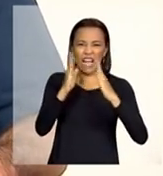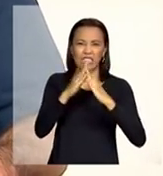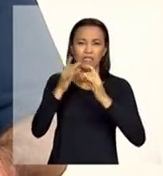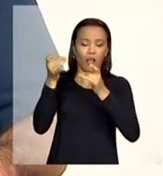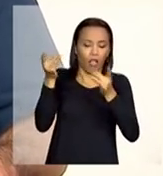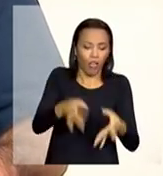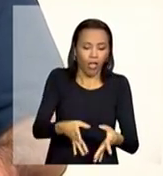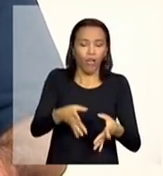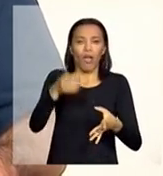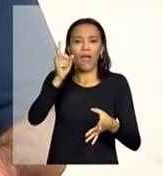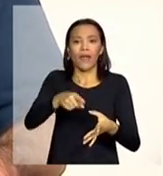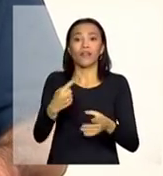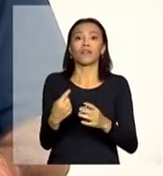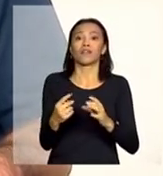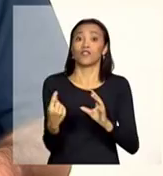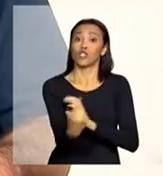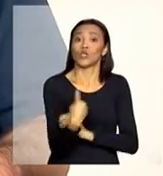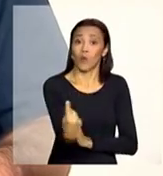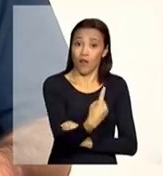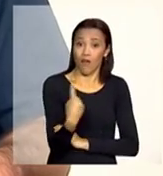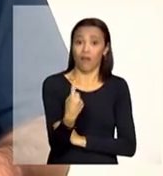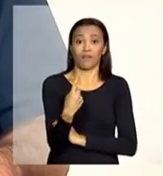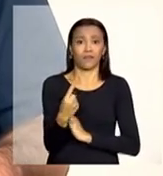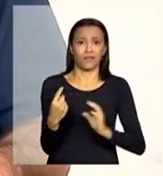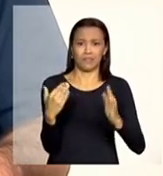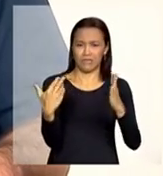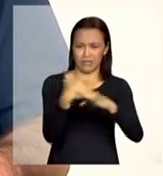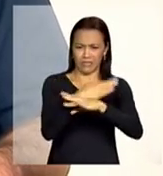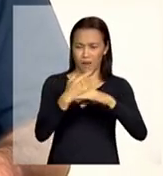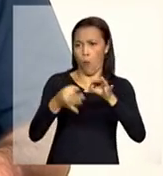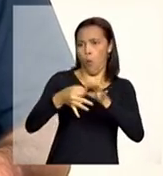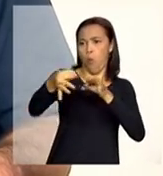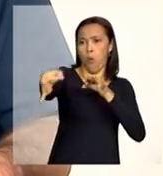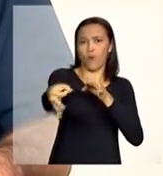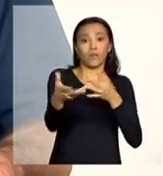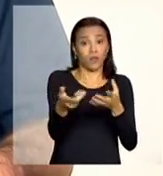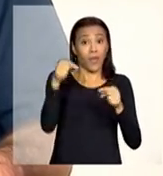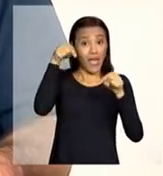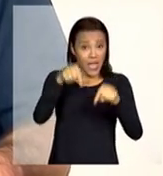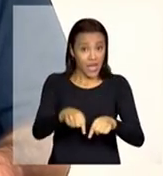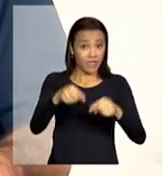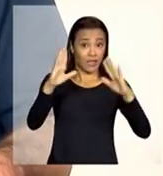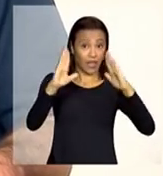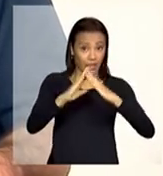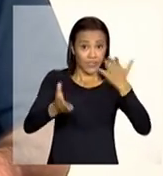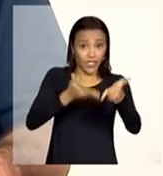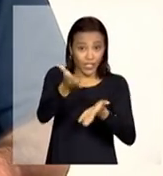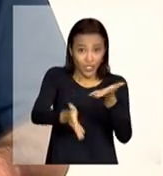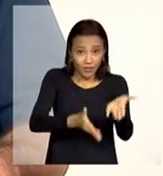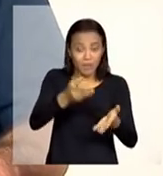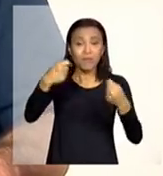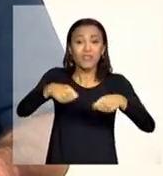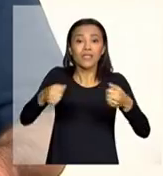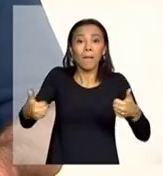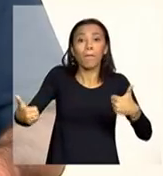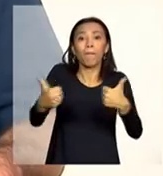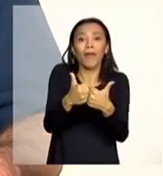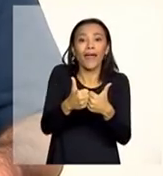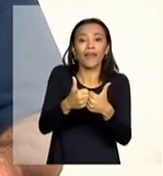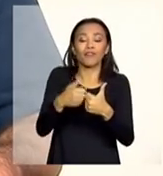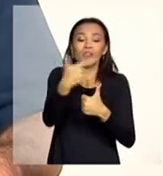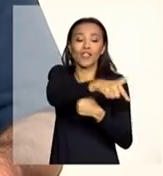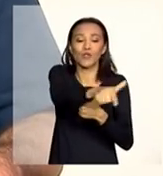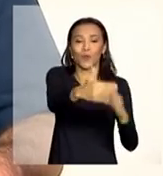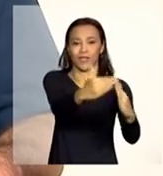isolados das cidades então hoje a está pensando que esse serviço de acolhimento eles têm que estar na comunidade e fazer parte daquela paisagem